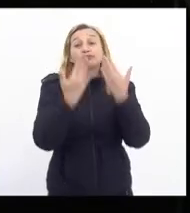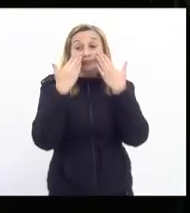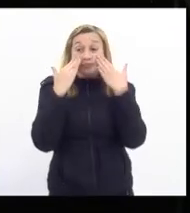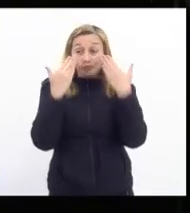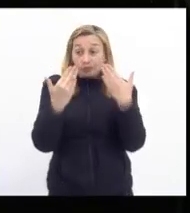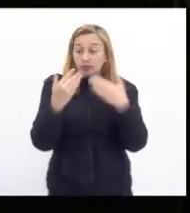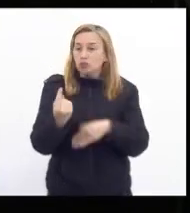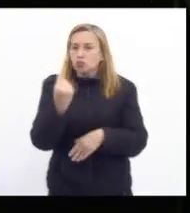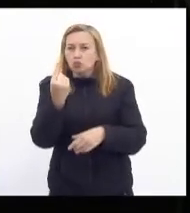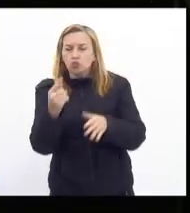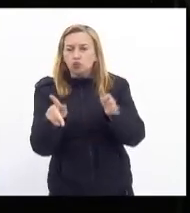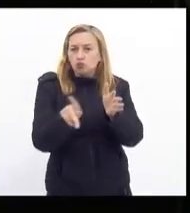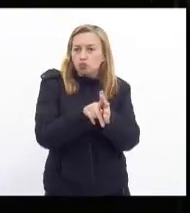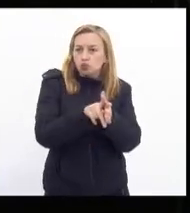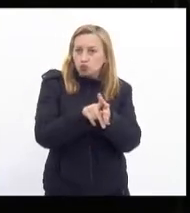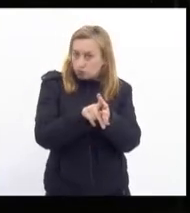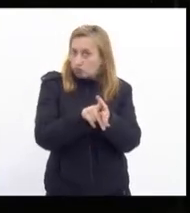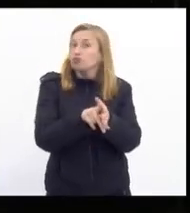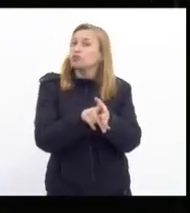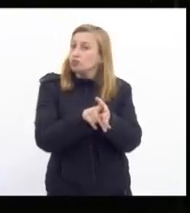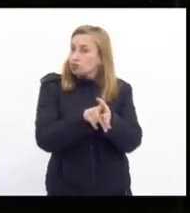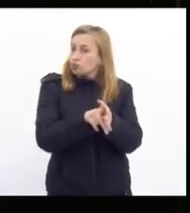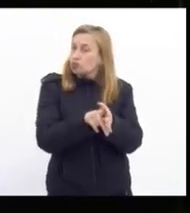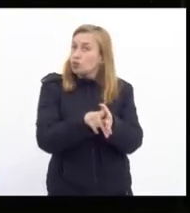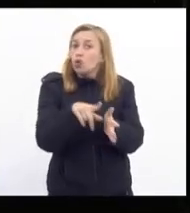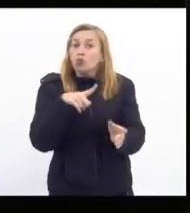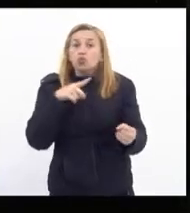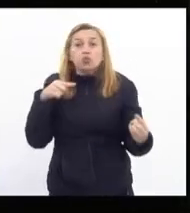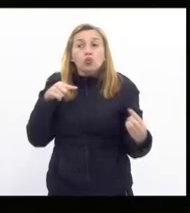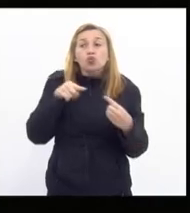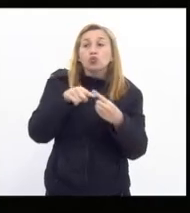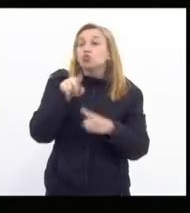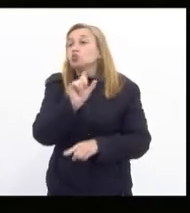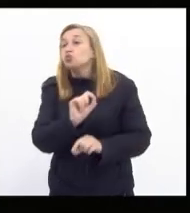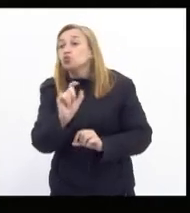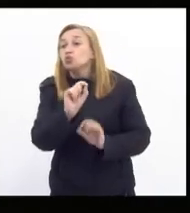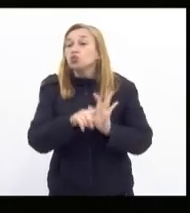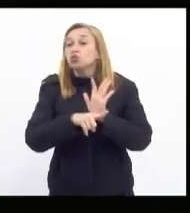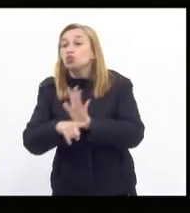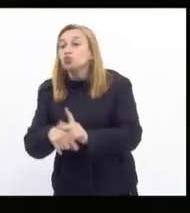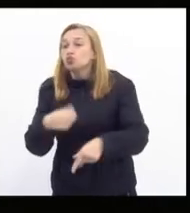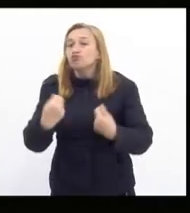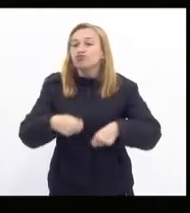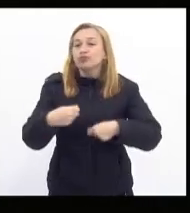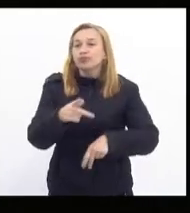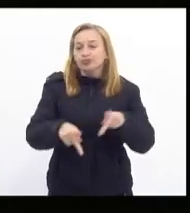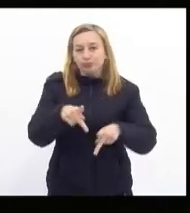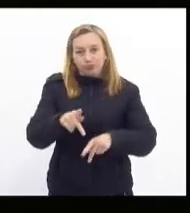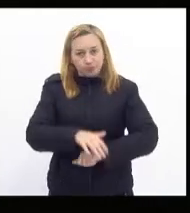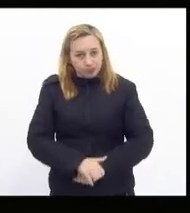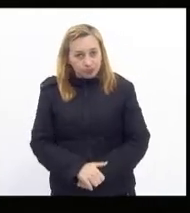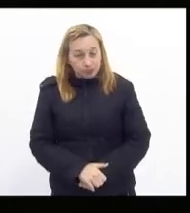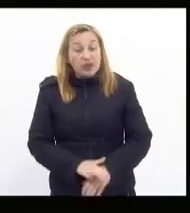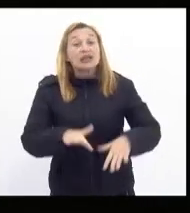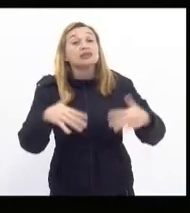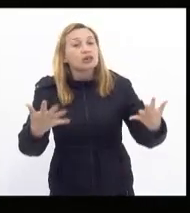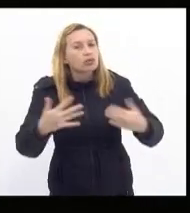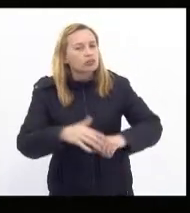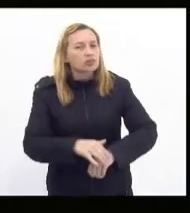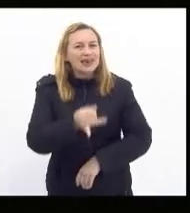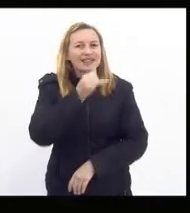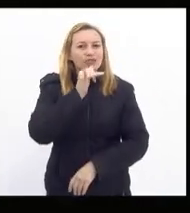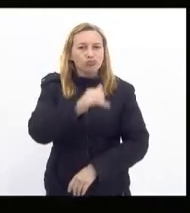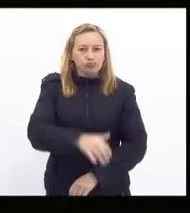de um projeto projeto esse que tem como objetivo atender necessidades da população então por